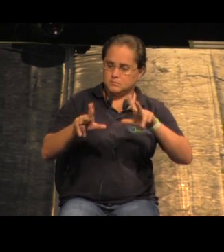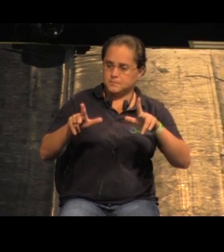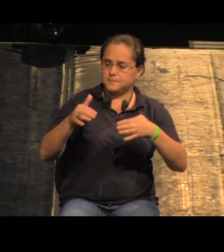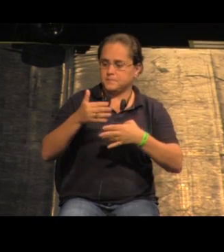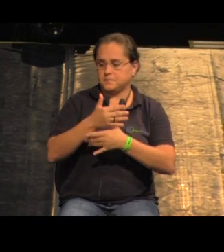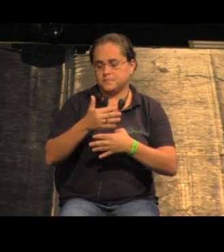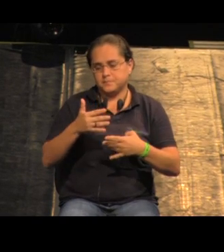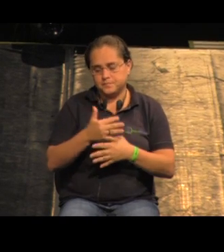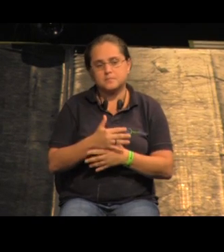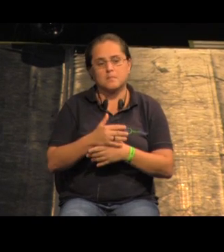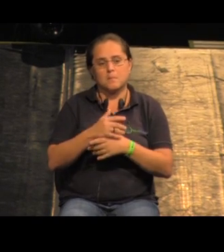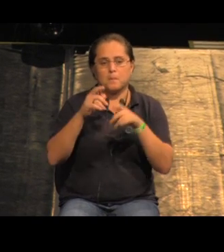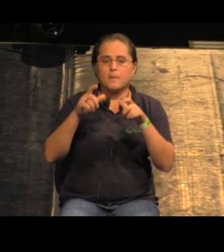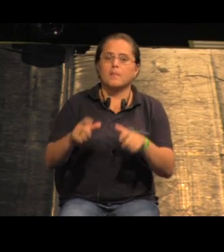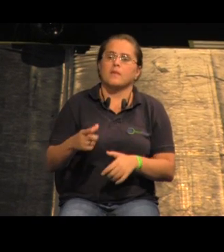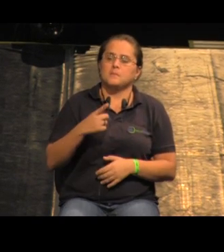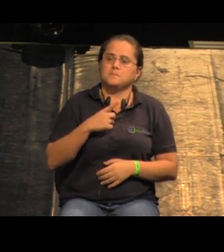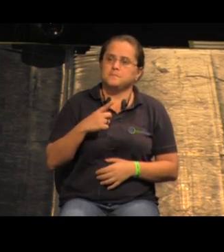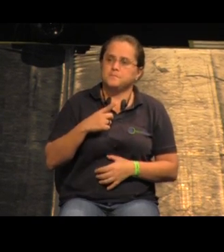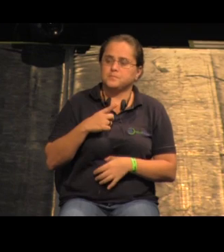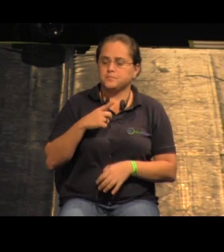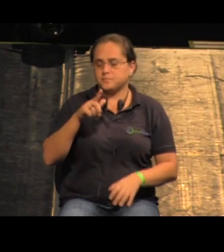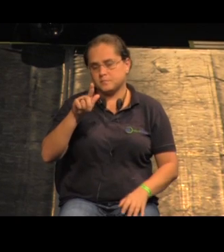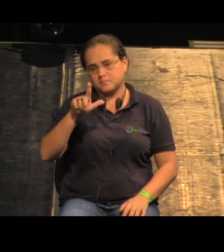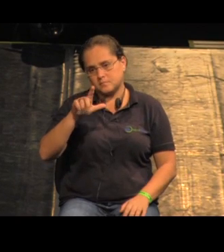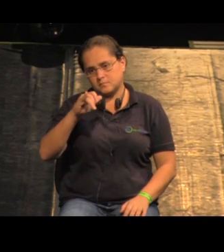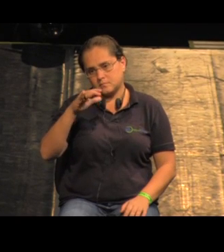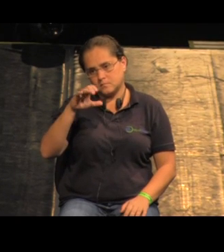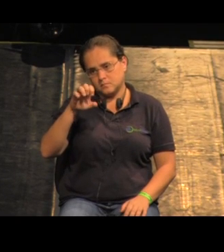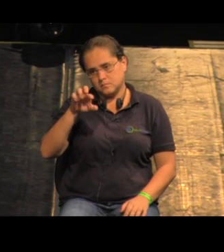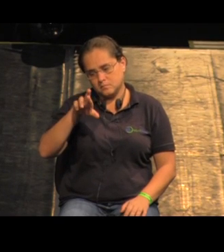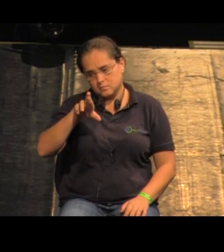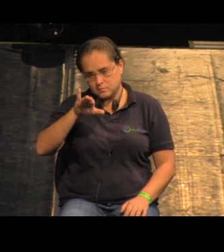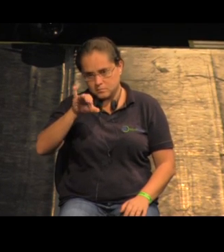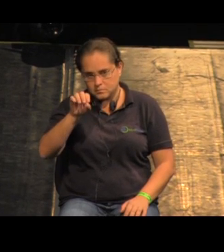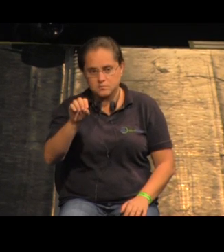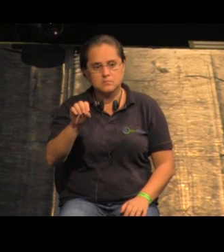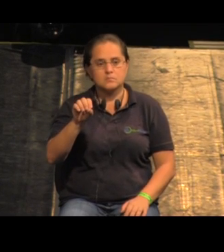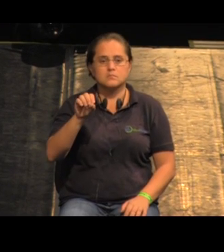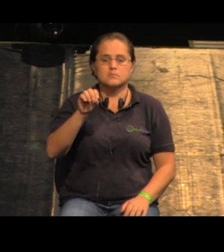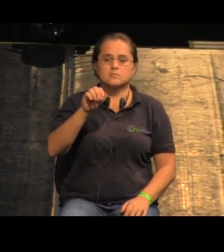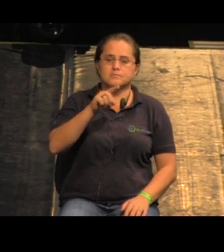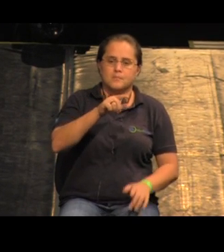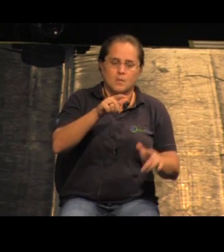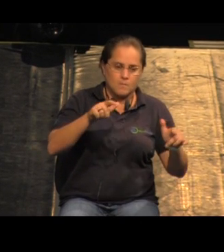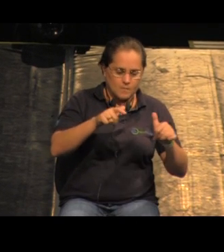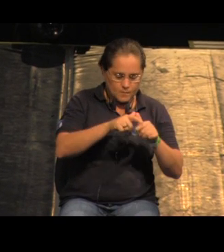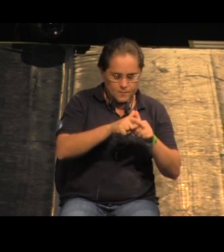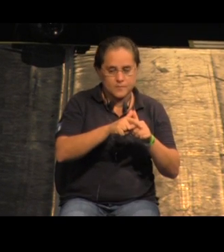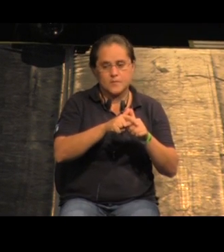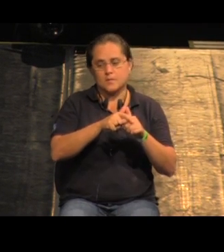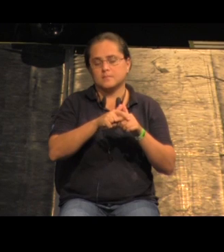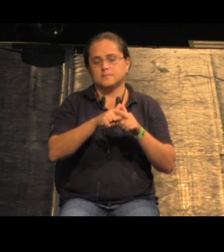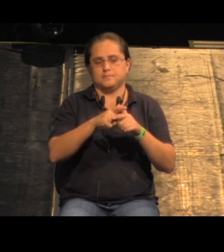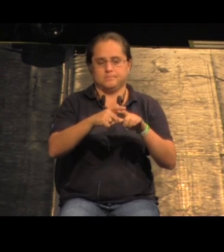cidade é onde tem o glicério é uma área bem menos adensada bem menos vazia são